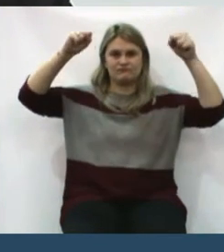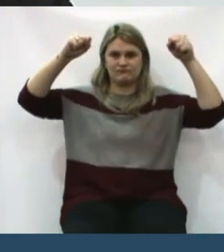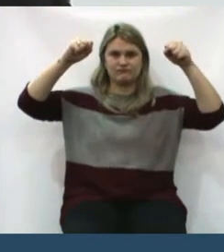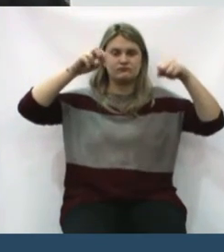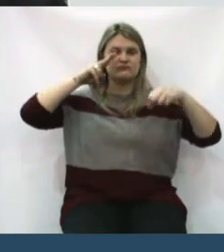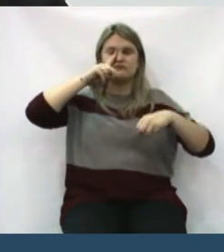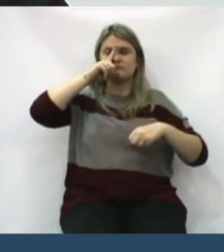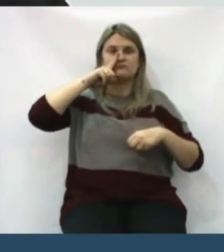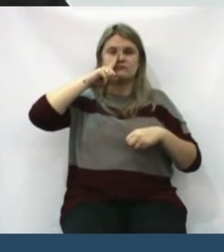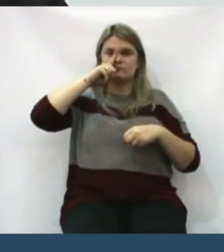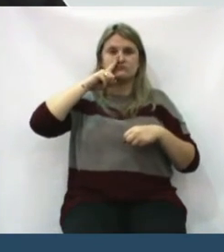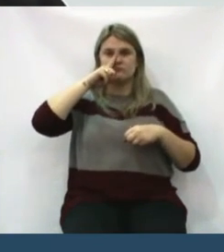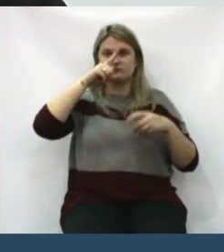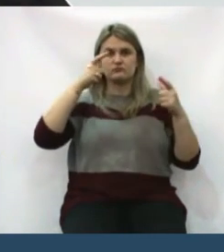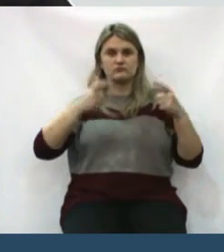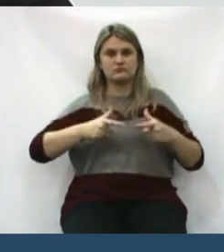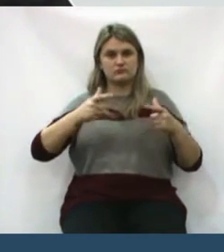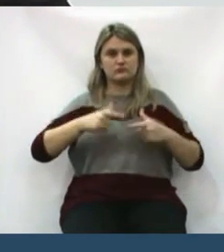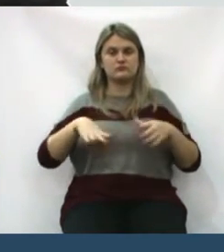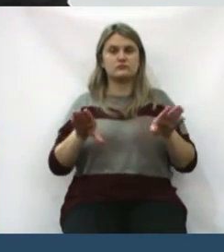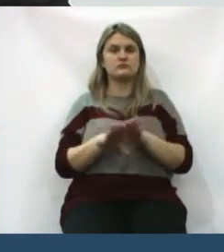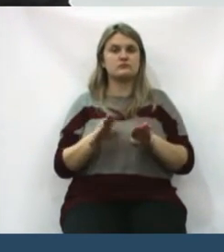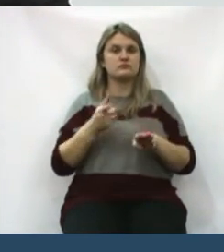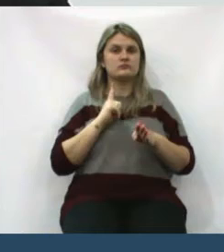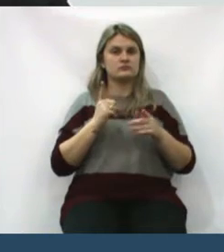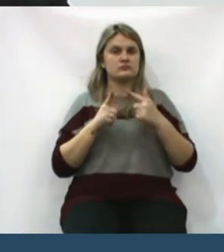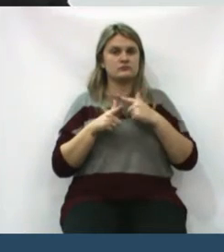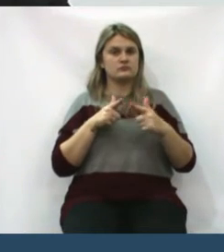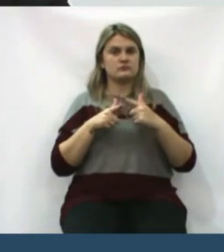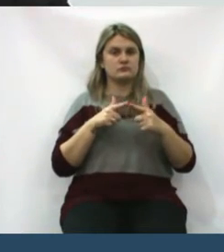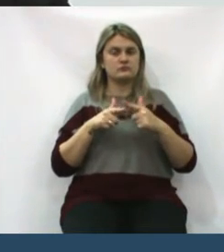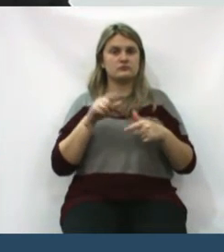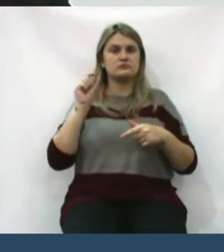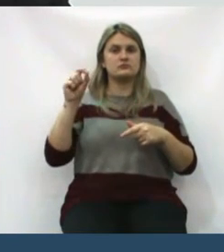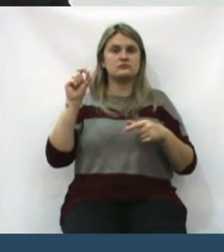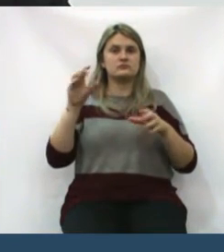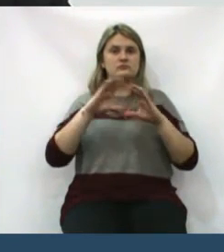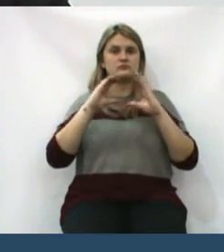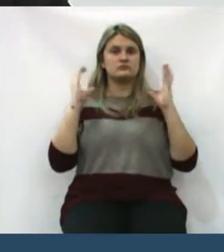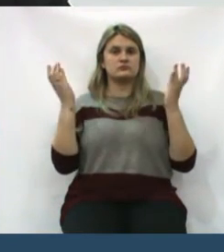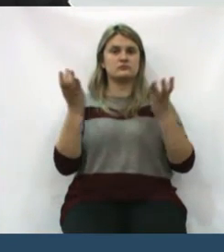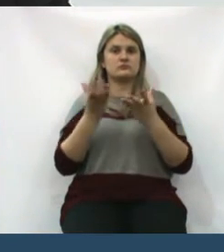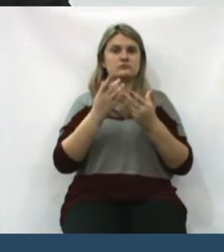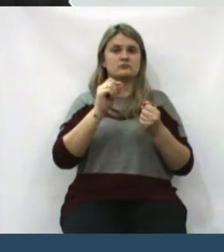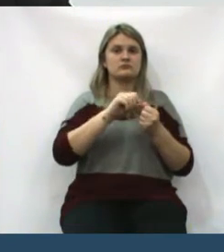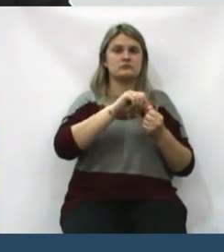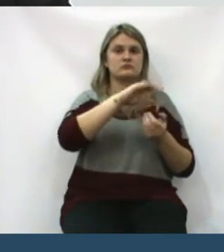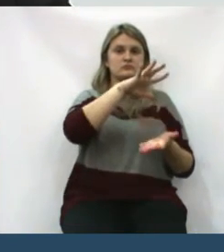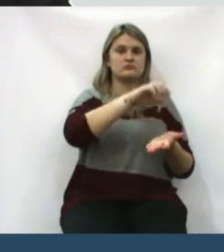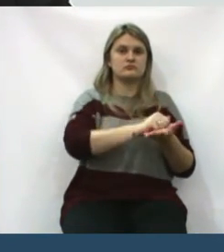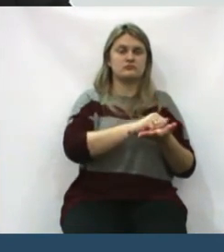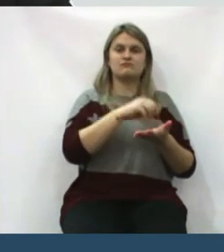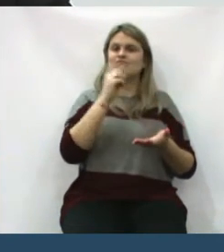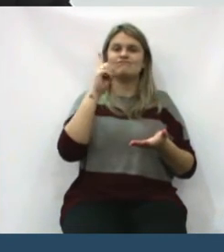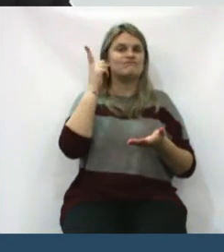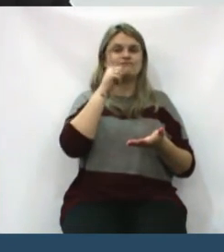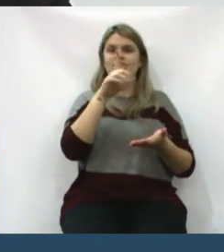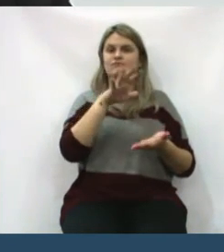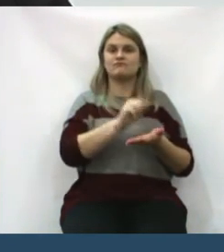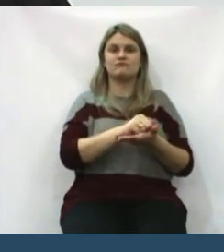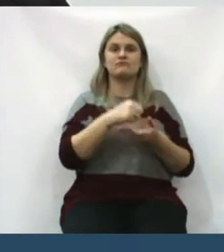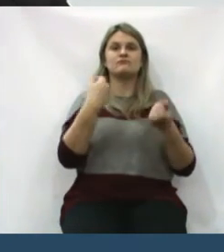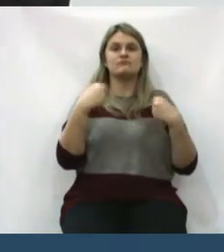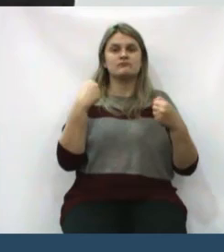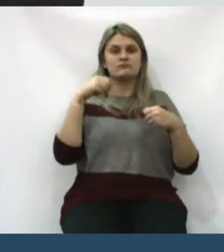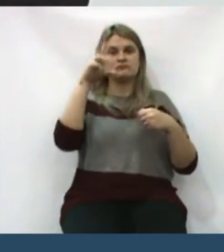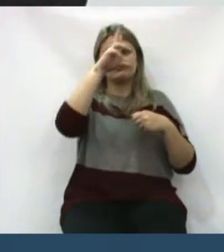breu aquela região. O problema mais interessante foi que a comunidade foi registrar queixa e não conseguiu registrar queixa,